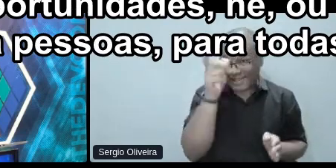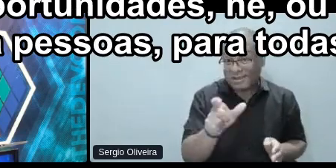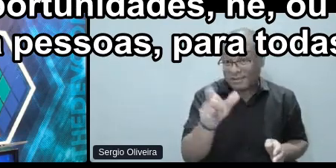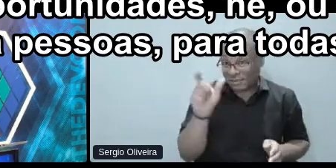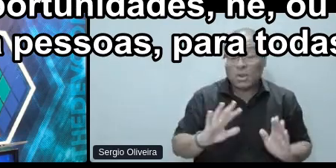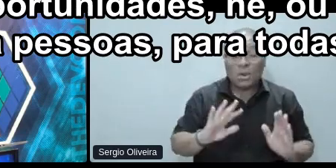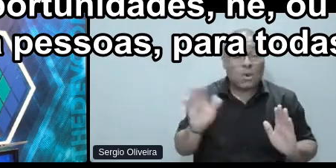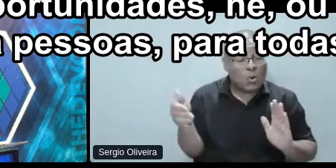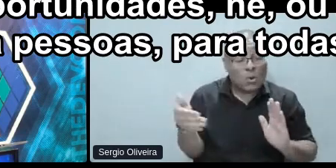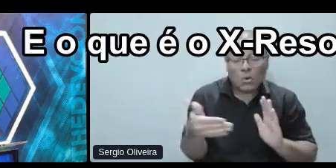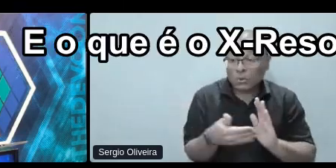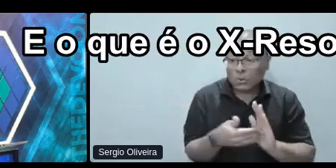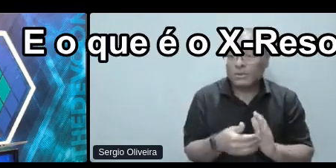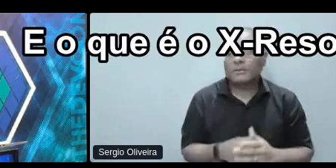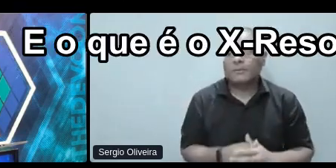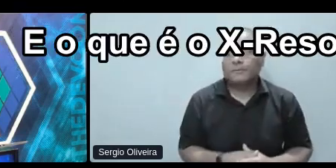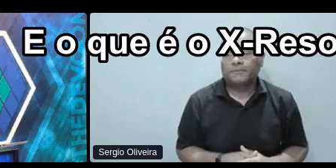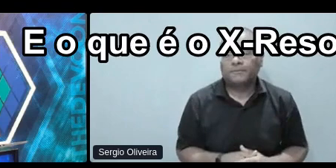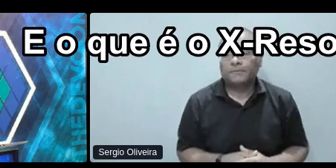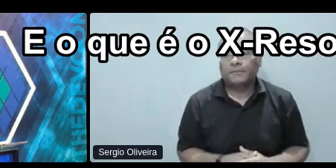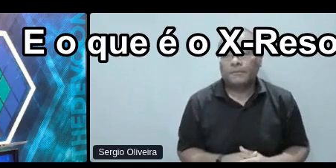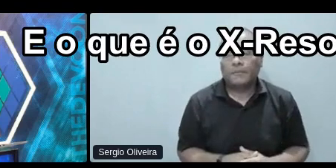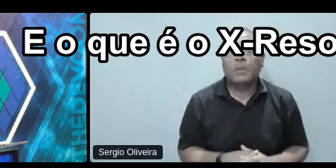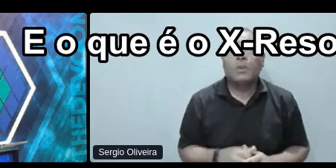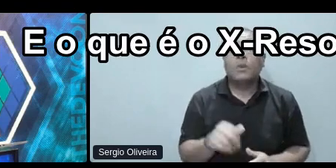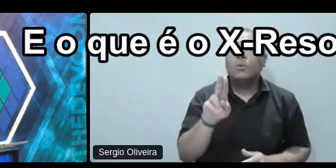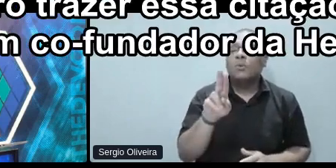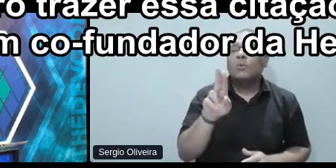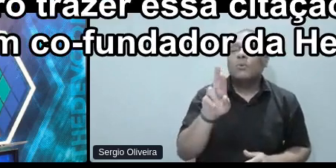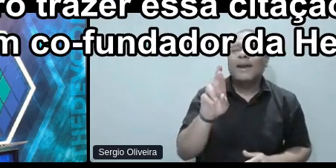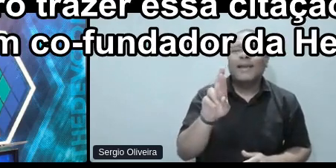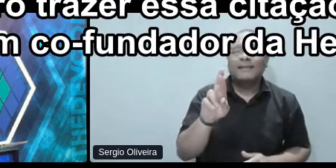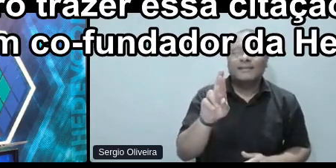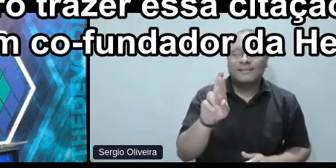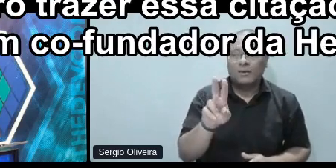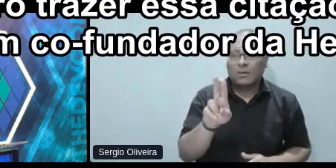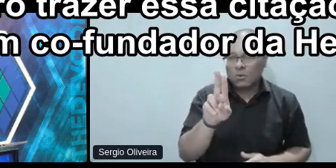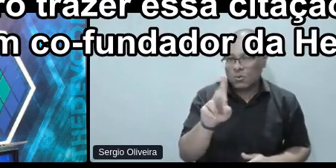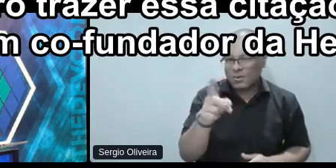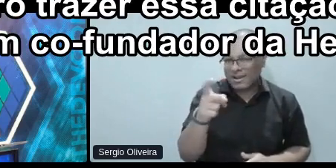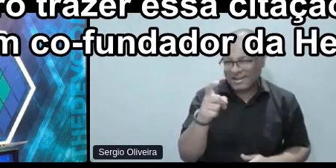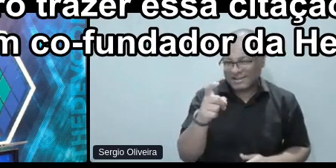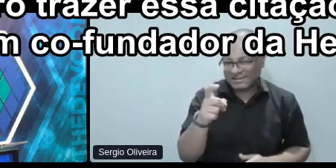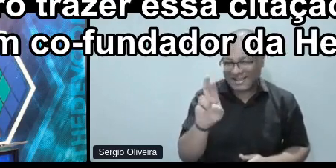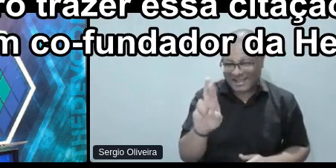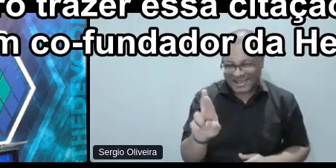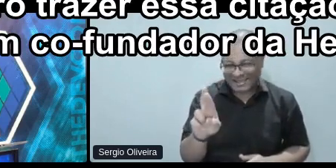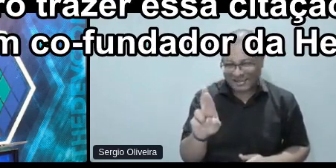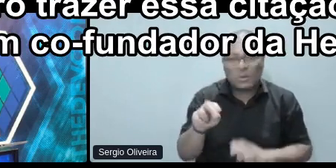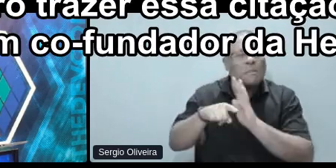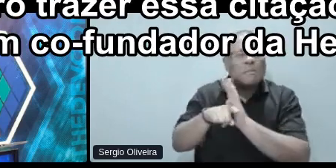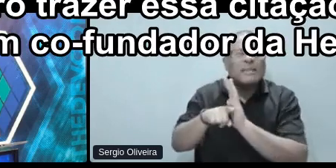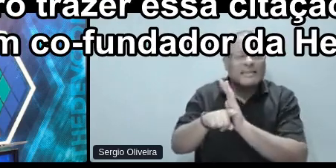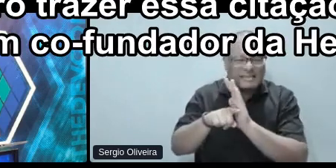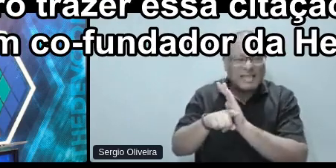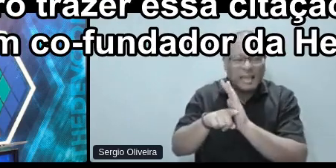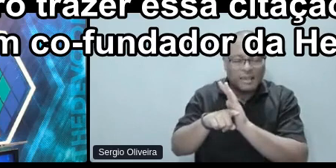para todas as pessoas. E o que é o Access Search? E eu quero trazer essa citação